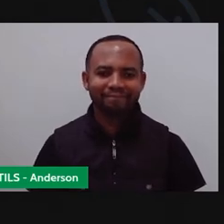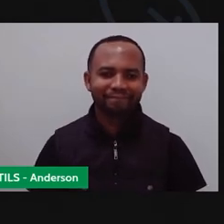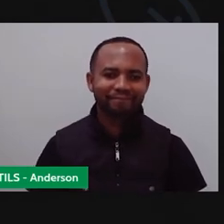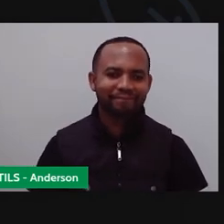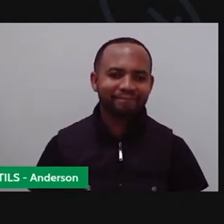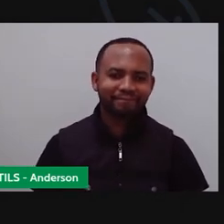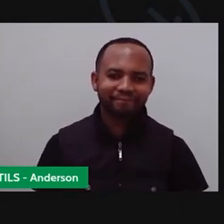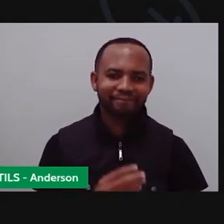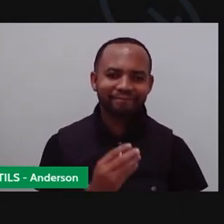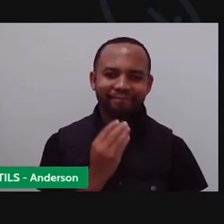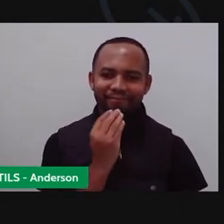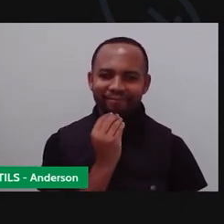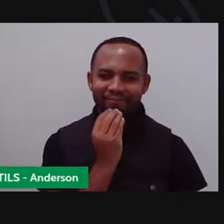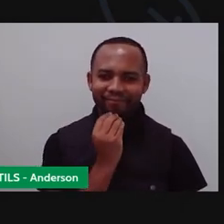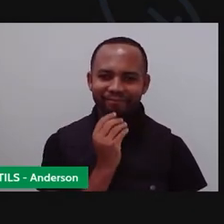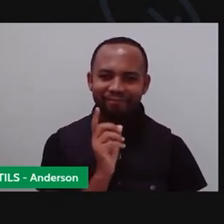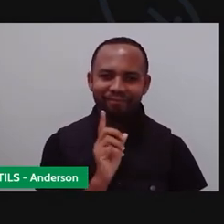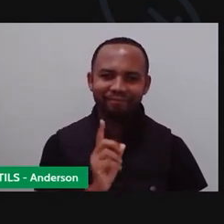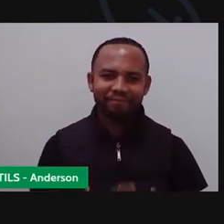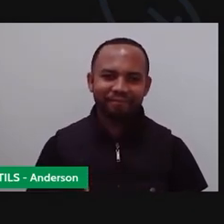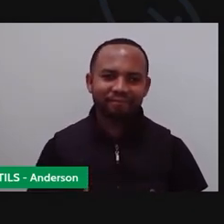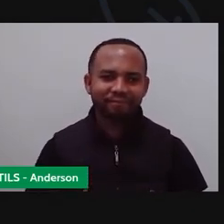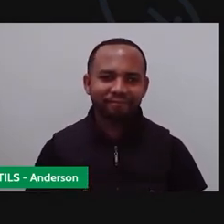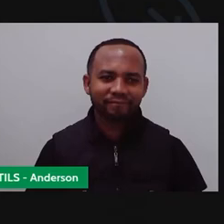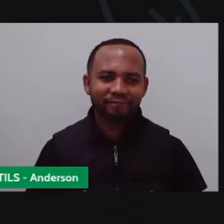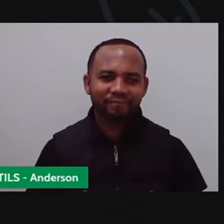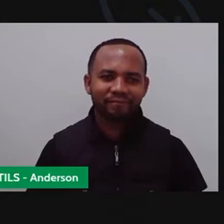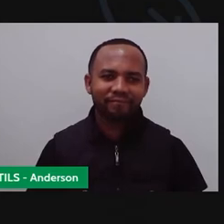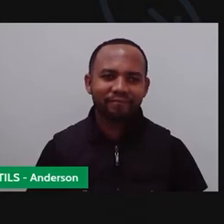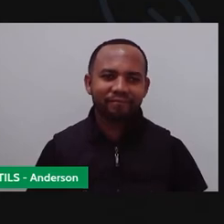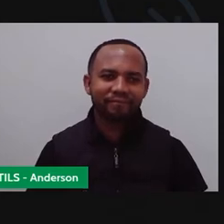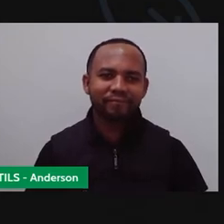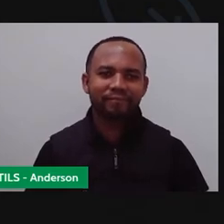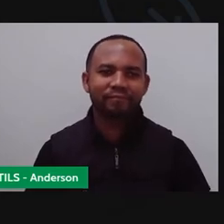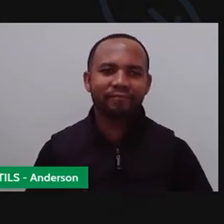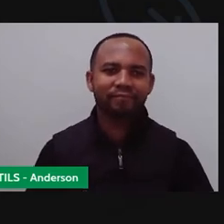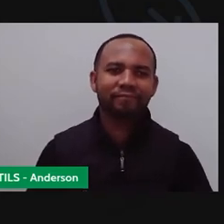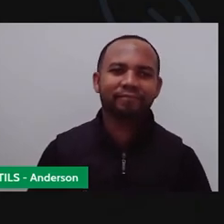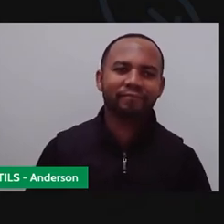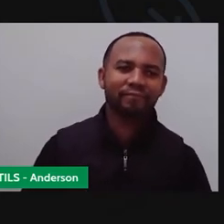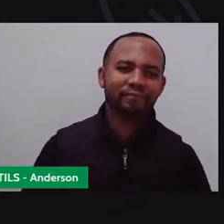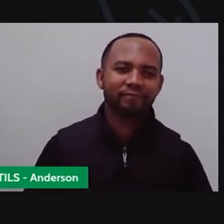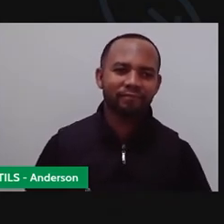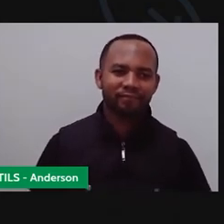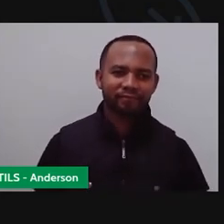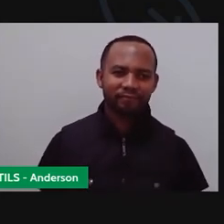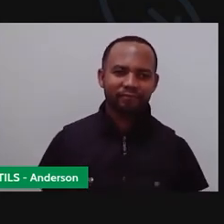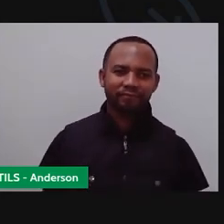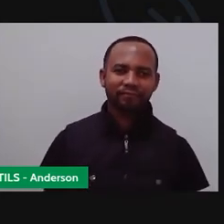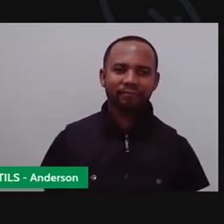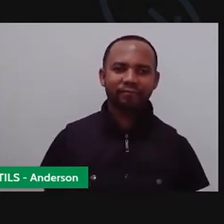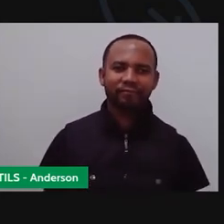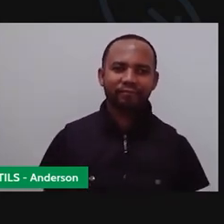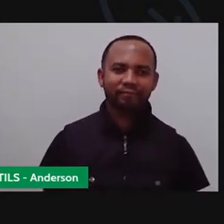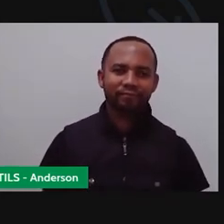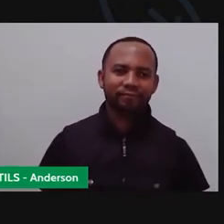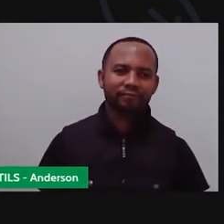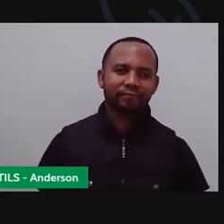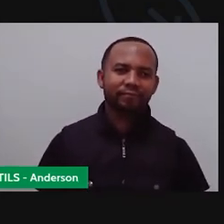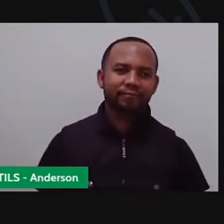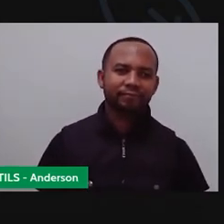Pronto, tem um laço de fita aqui. Lá nas obras de Romero Brito... Agora tem um pote aqui de piloto, ela vai pegar outro.